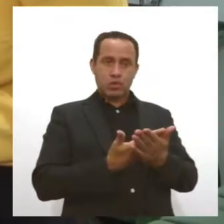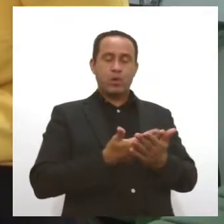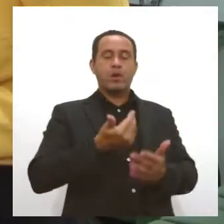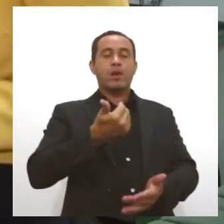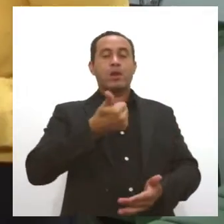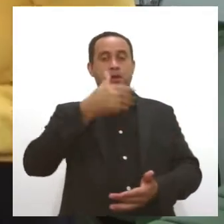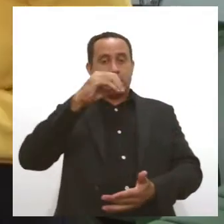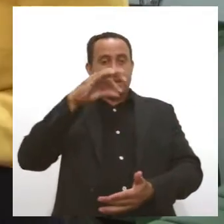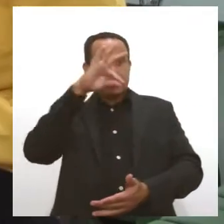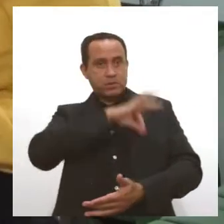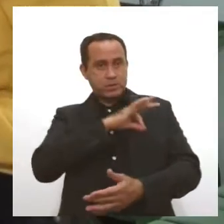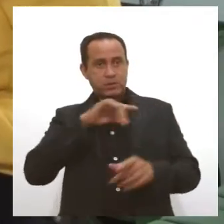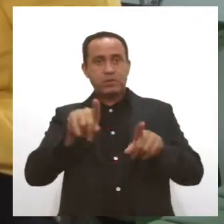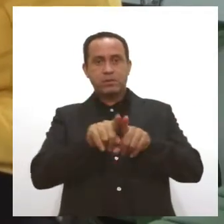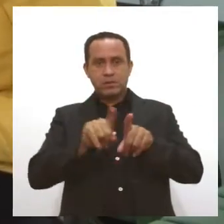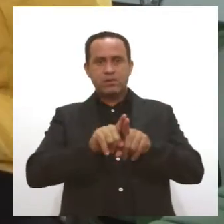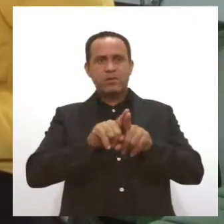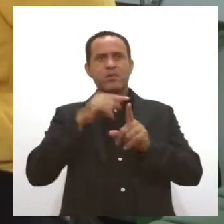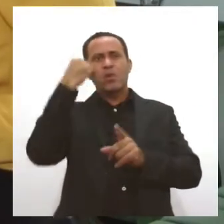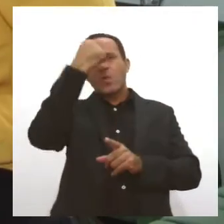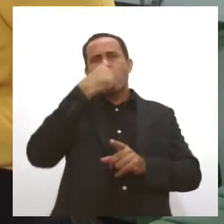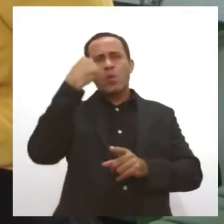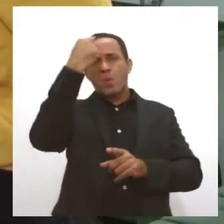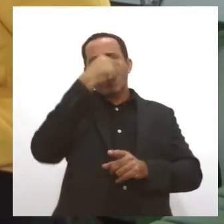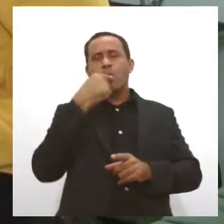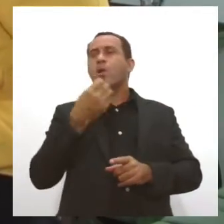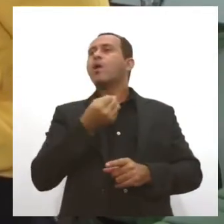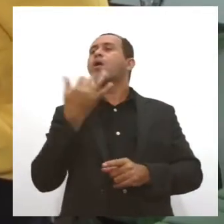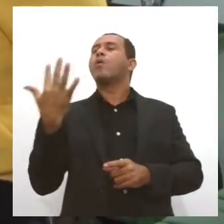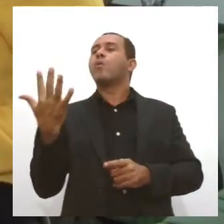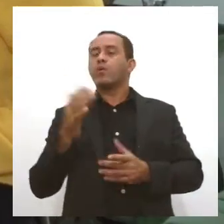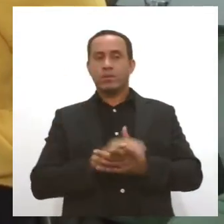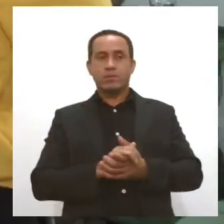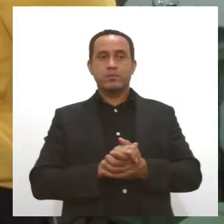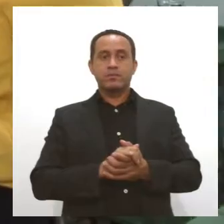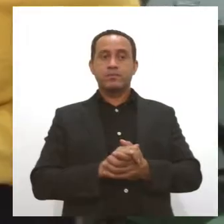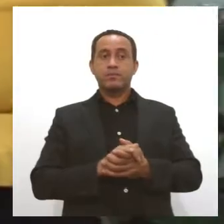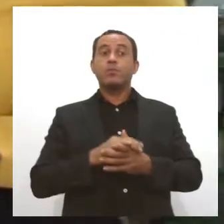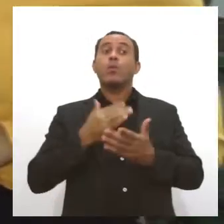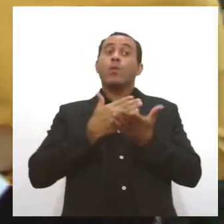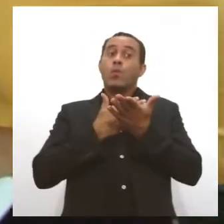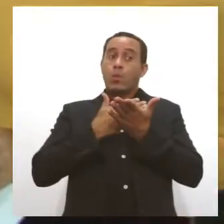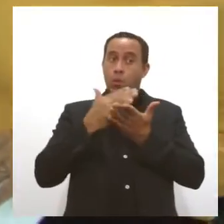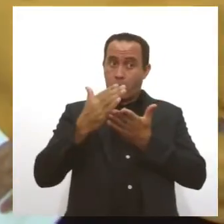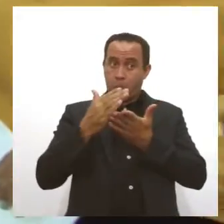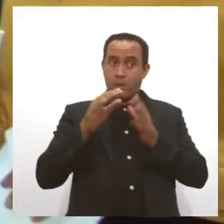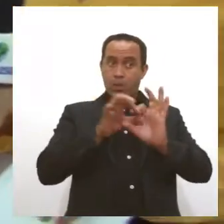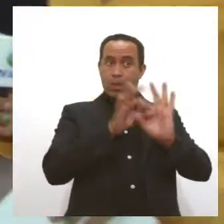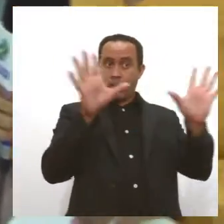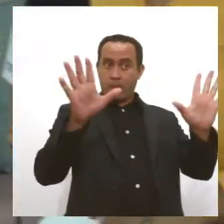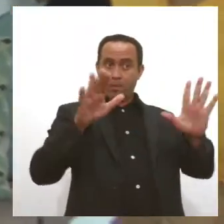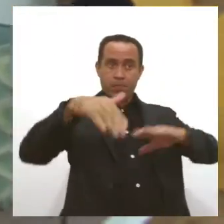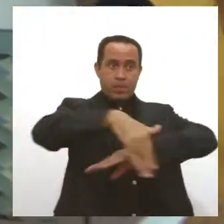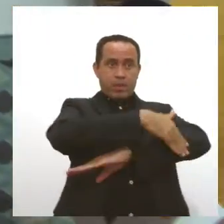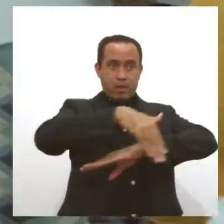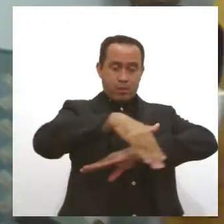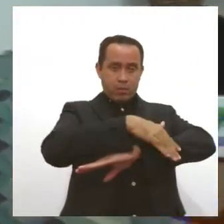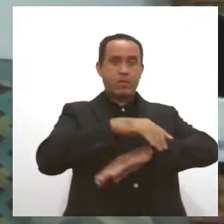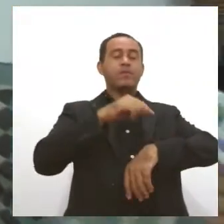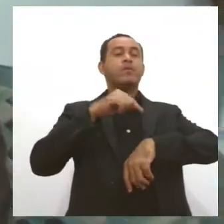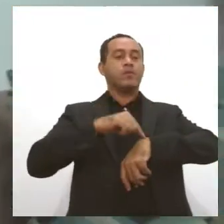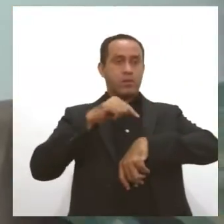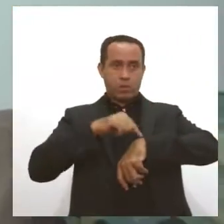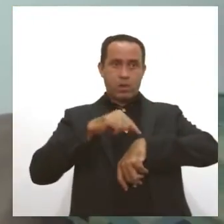proporcionais. Tem alguma carga horária exigindo? Olha, para o Recenseador, como ele trabalha, digamos assim, livre, né? Existe uma carga horária